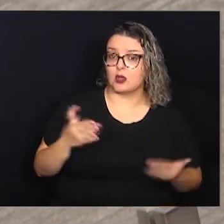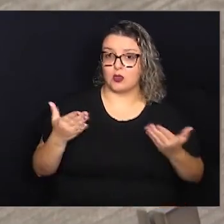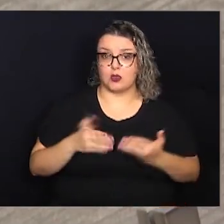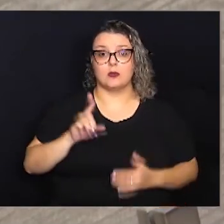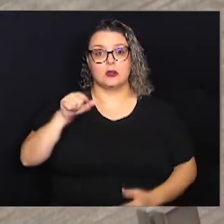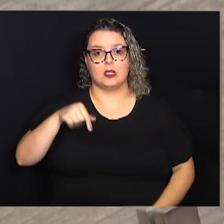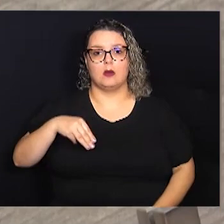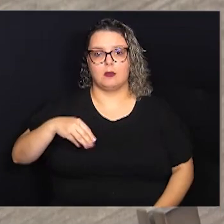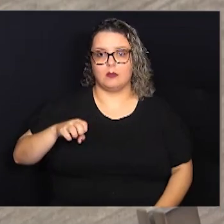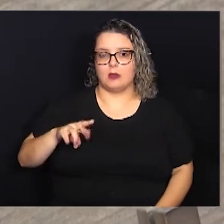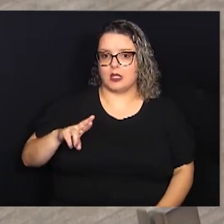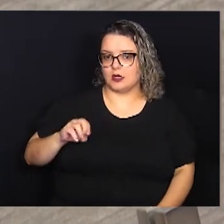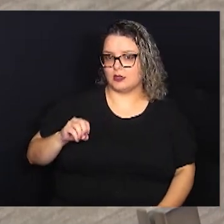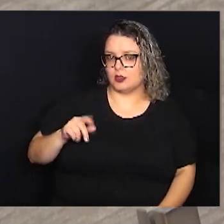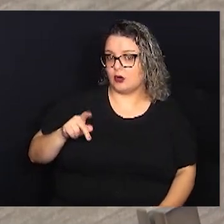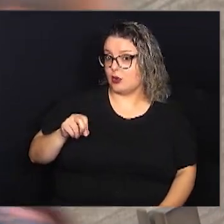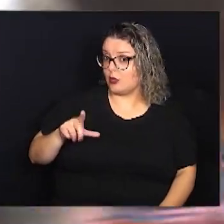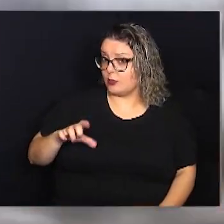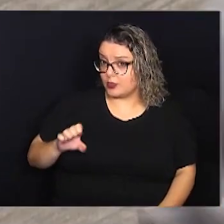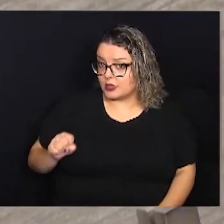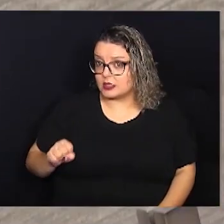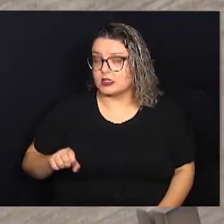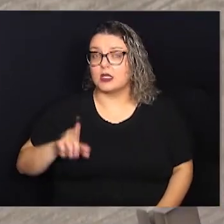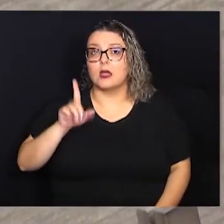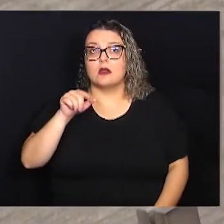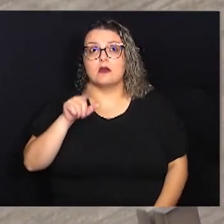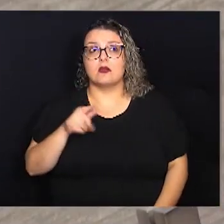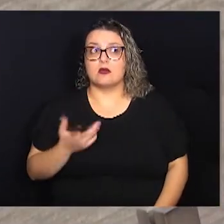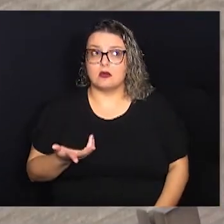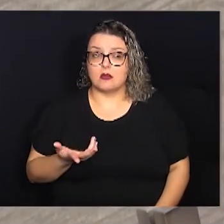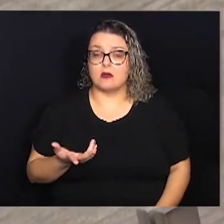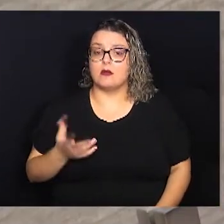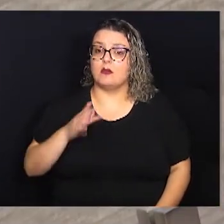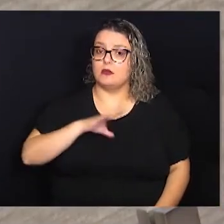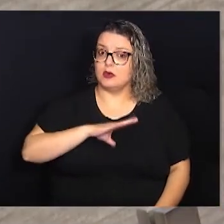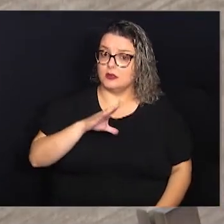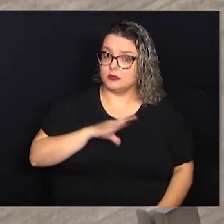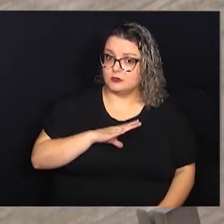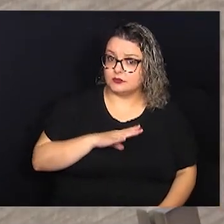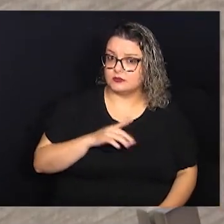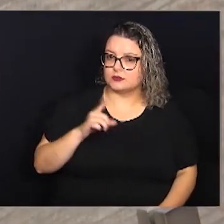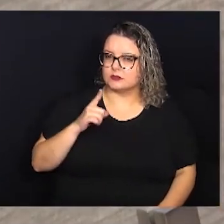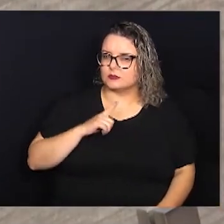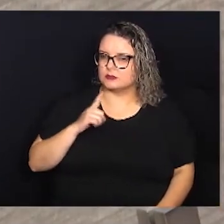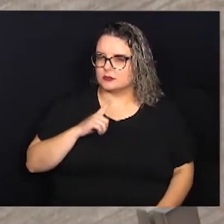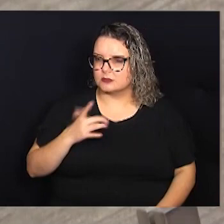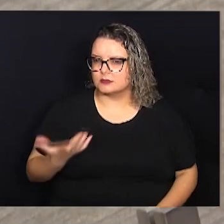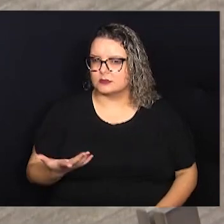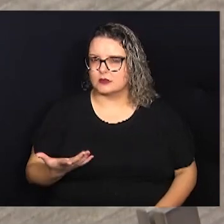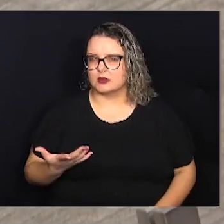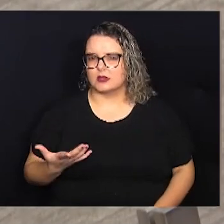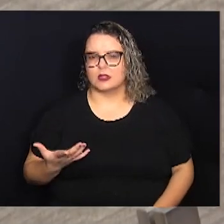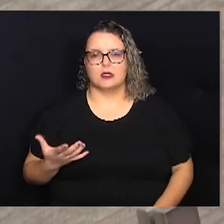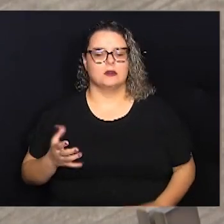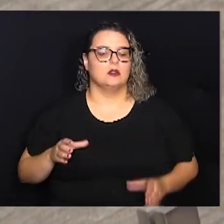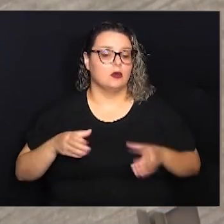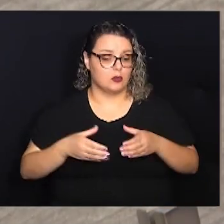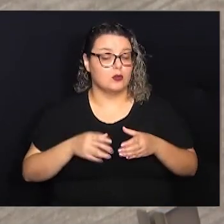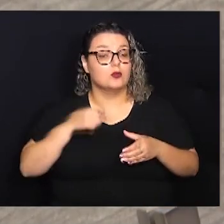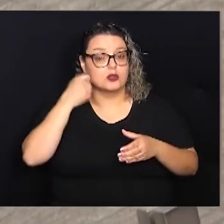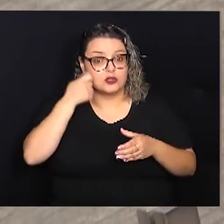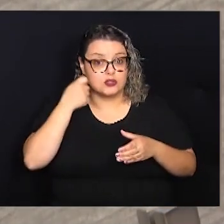que é hoje uma metrópole, é uma cidade que tem aqui um corpo de